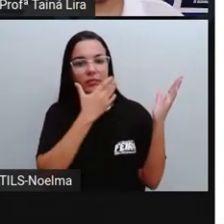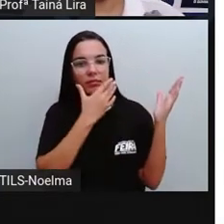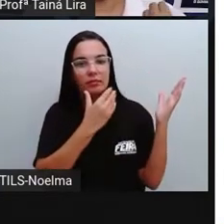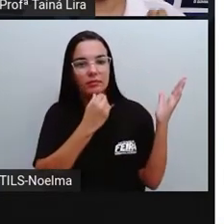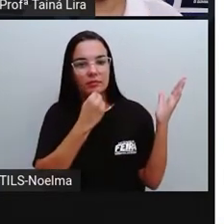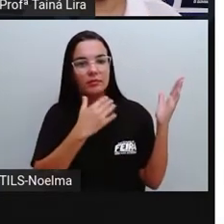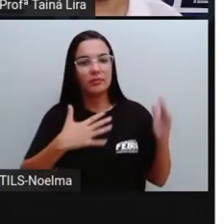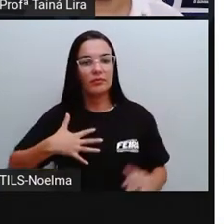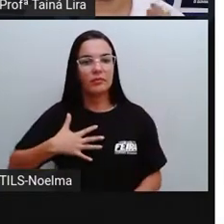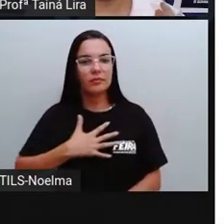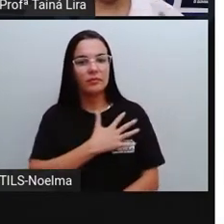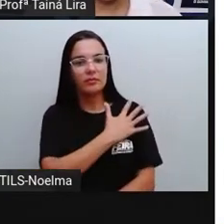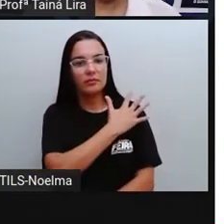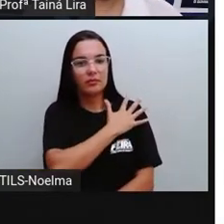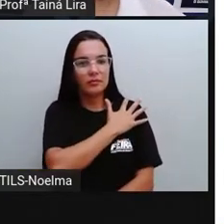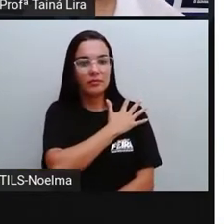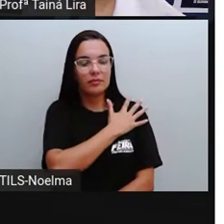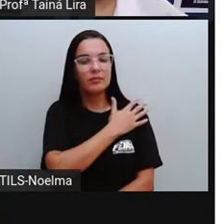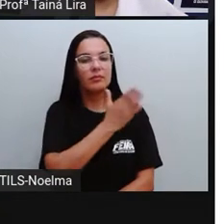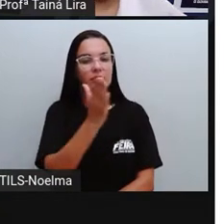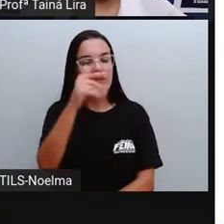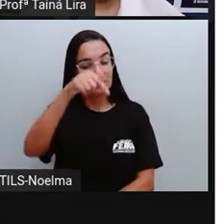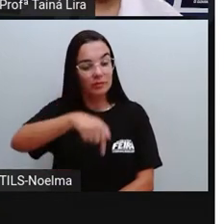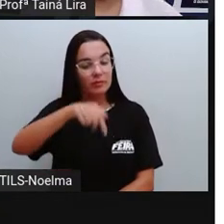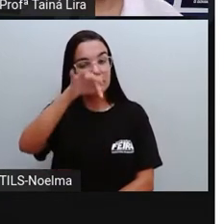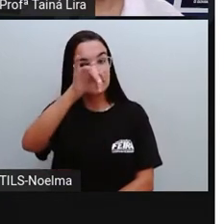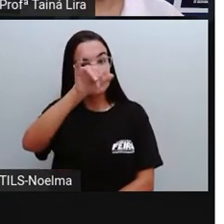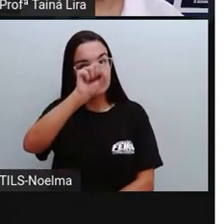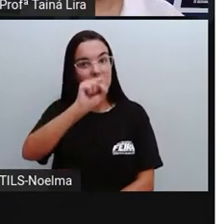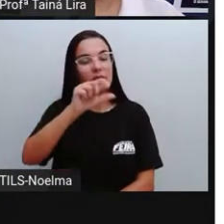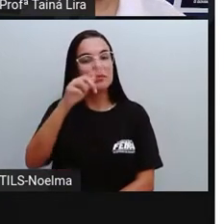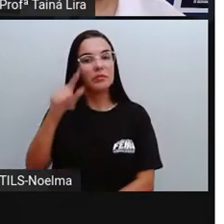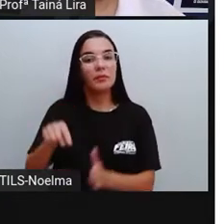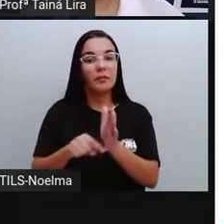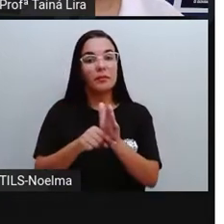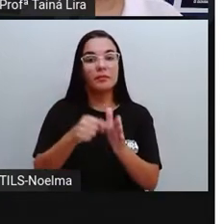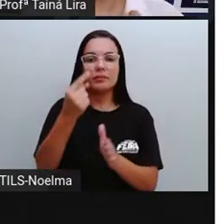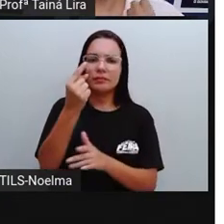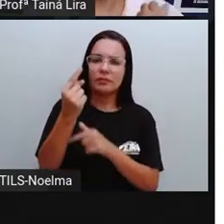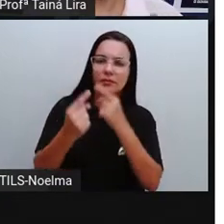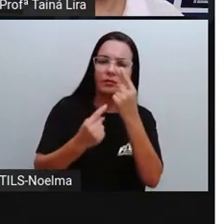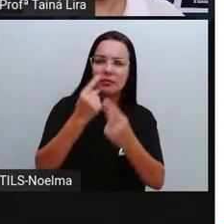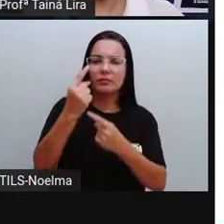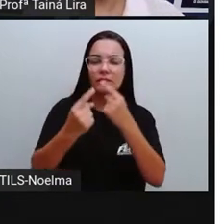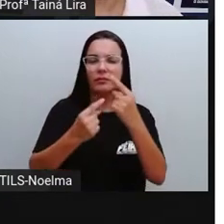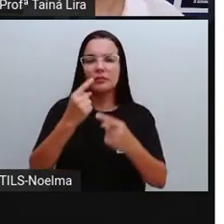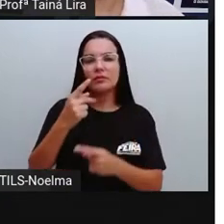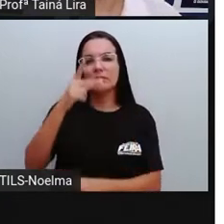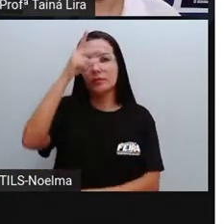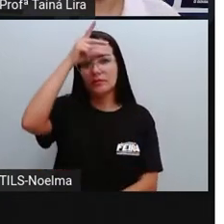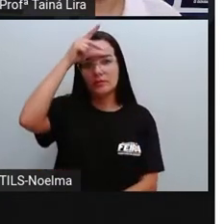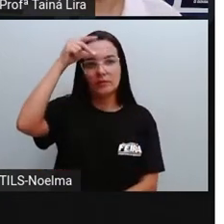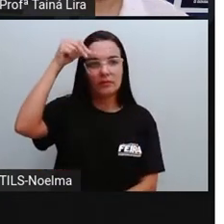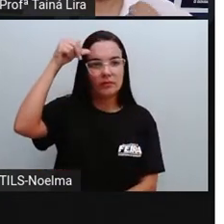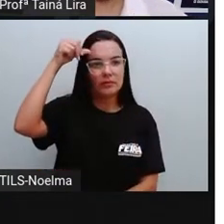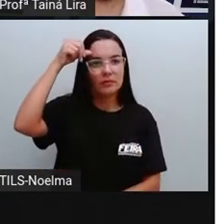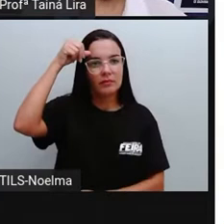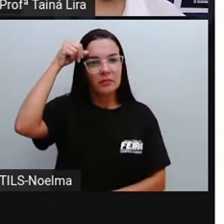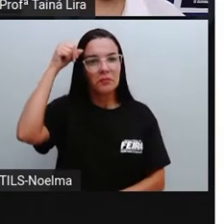coronel Joaquim de Melo Sampaio, que foi intendente, né, daqui de Feira de Santana. Nós vimos lá na aula